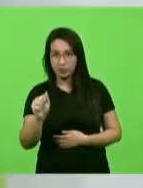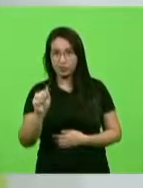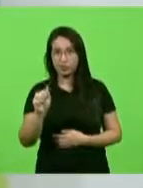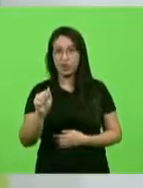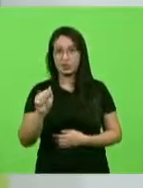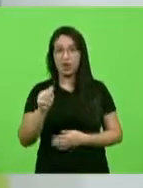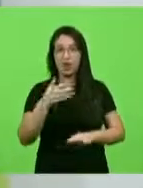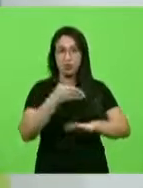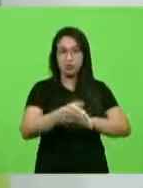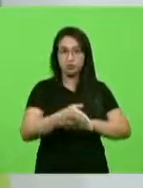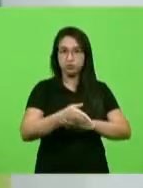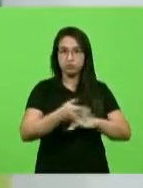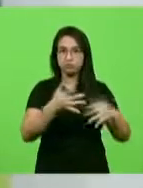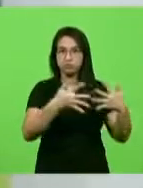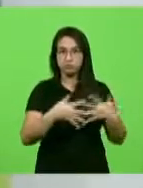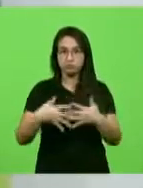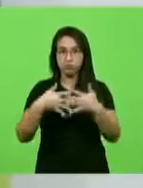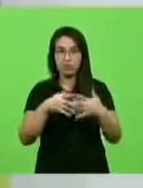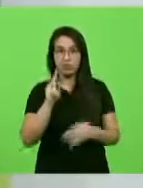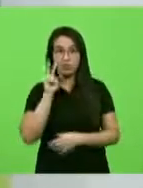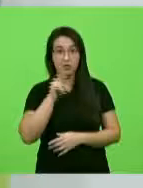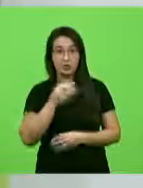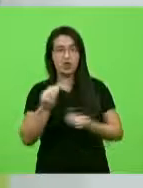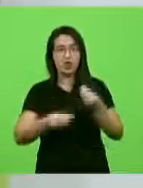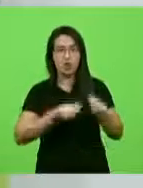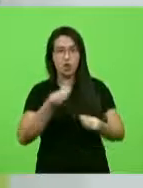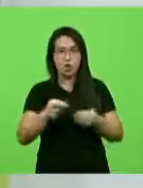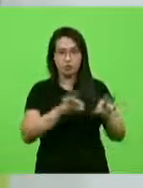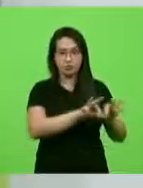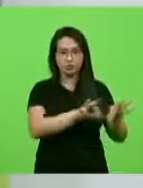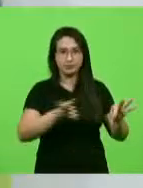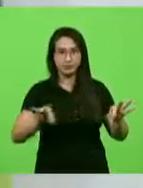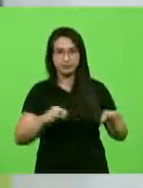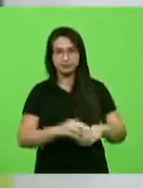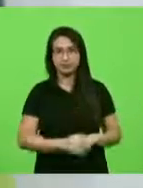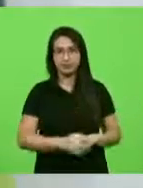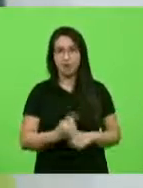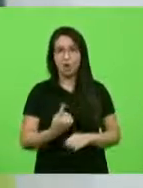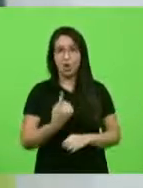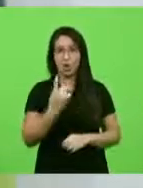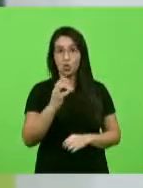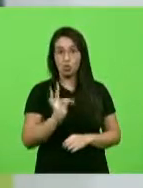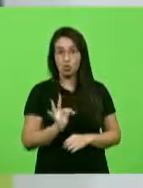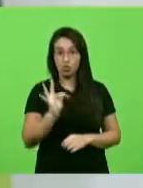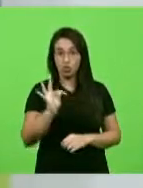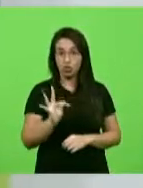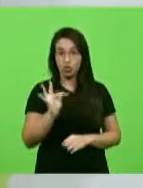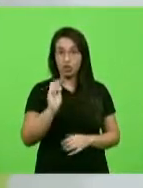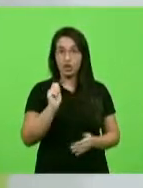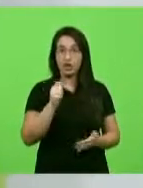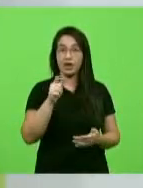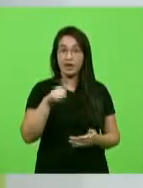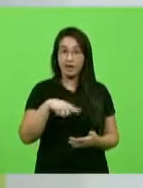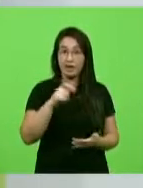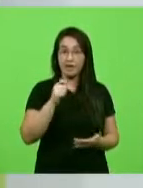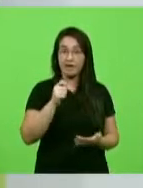do caminhão com ele e fui fazer o trajeto uma tonelada é dispensada para pagar a classificação de grãos